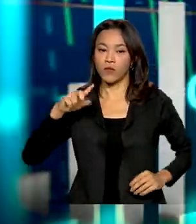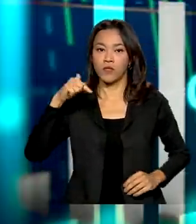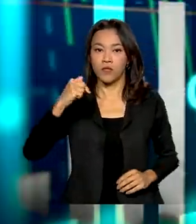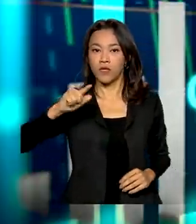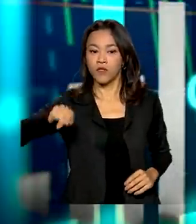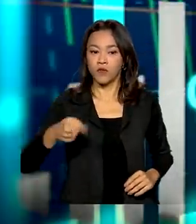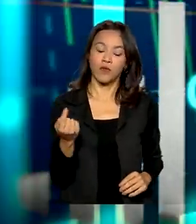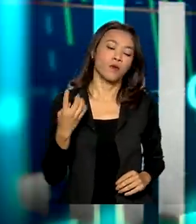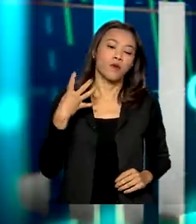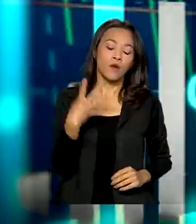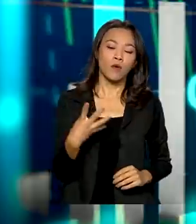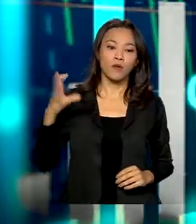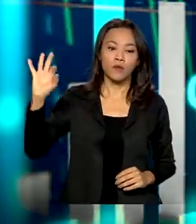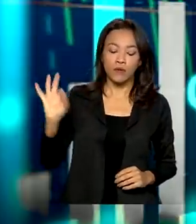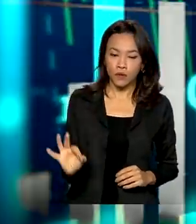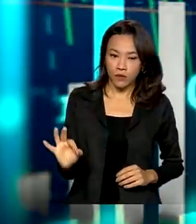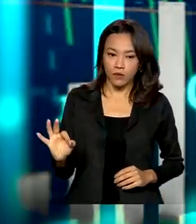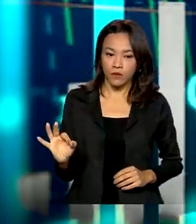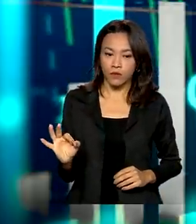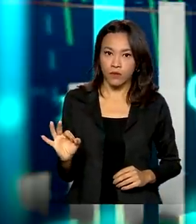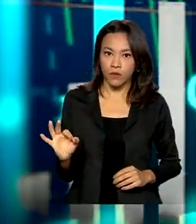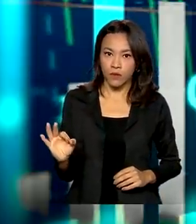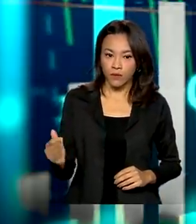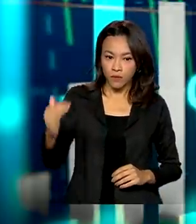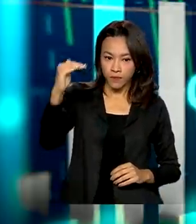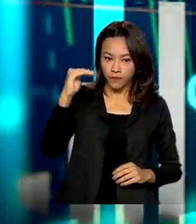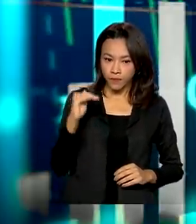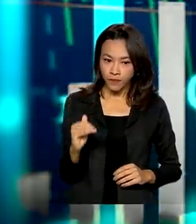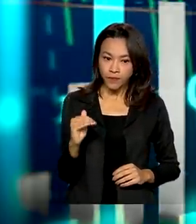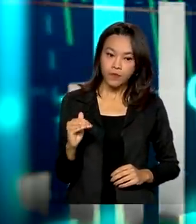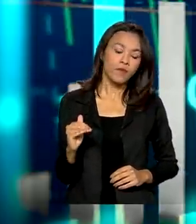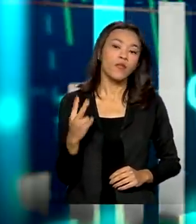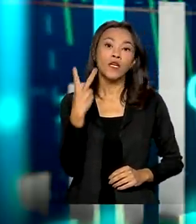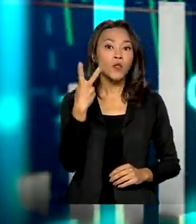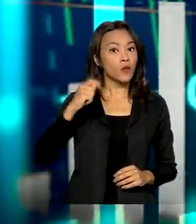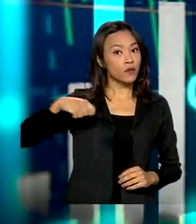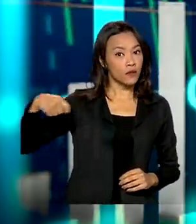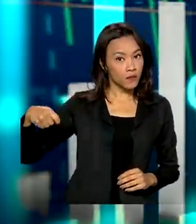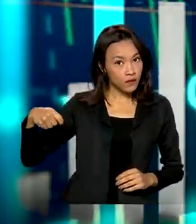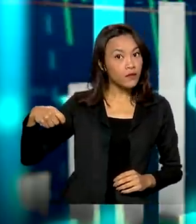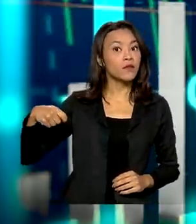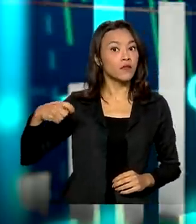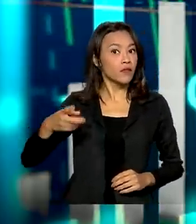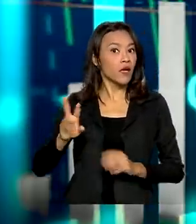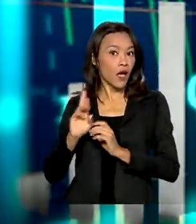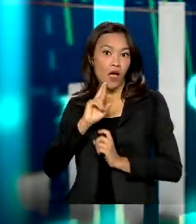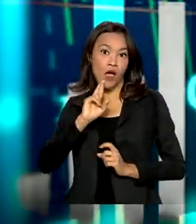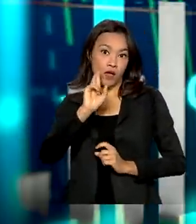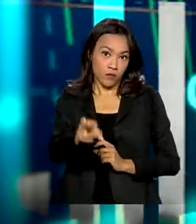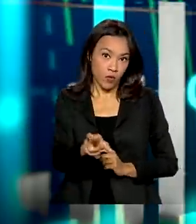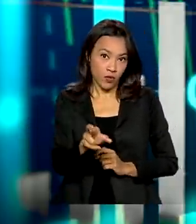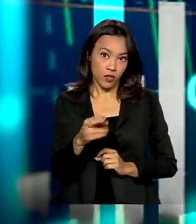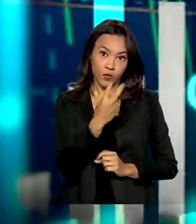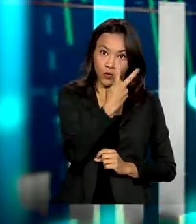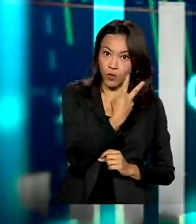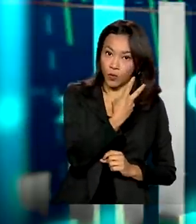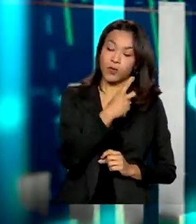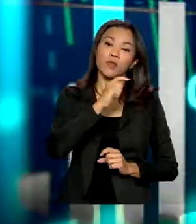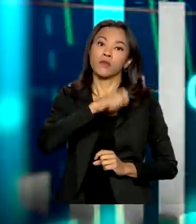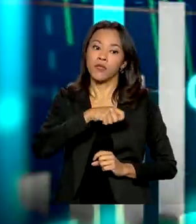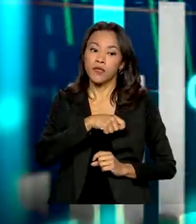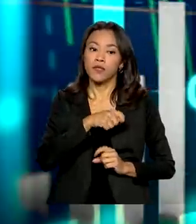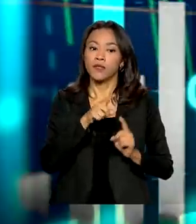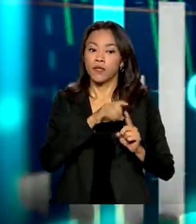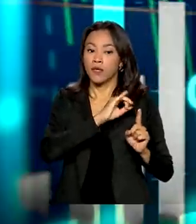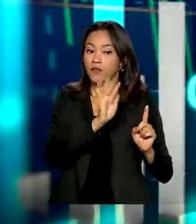,4%. No bimestre, o que nós temos como resultado de janeiro e fevereiro, em relação ao mesmo período